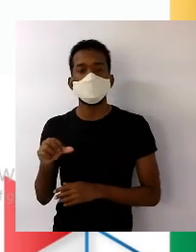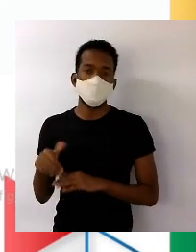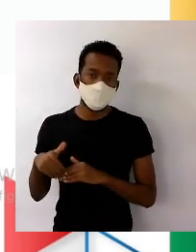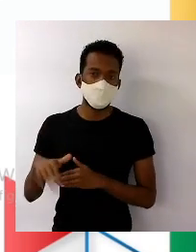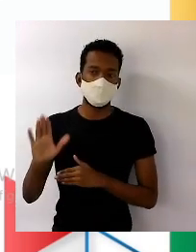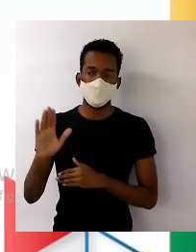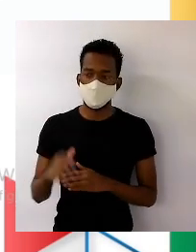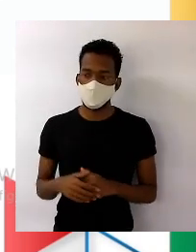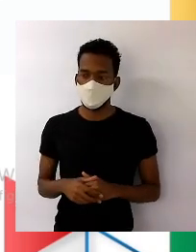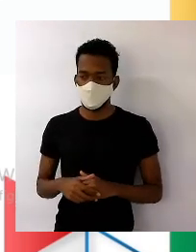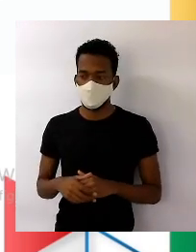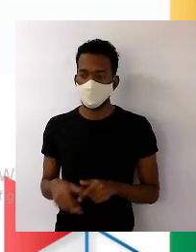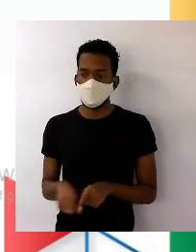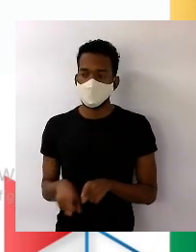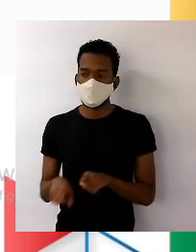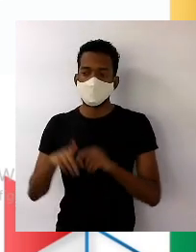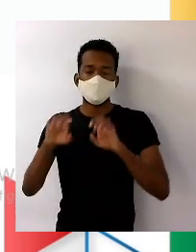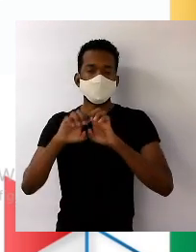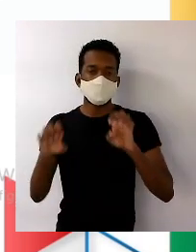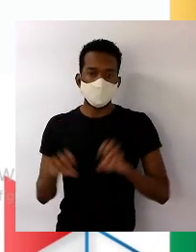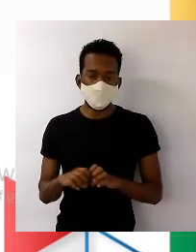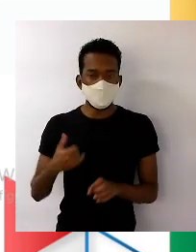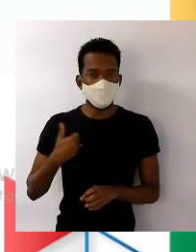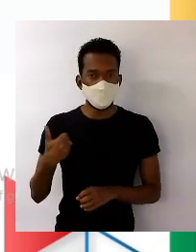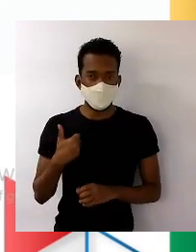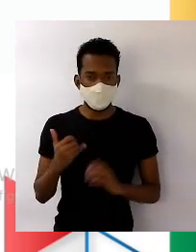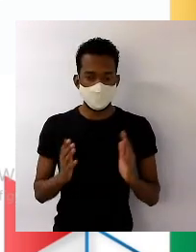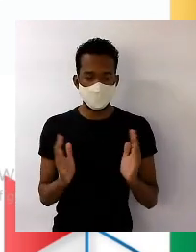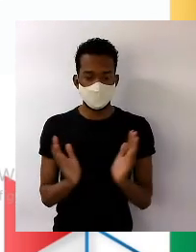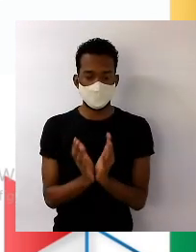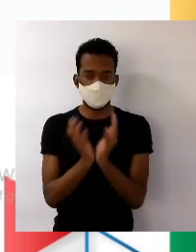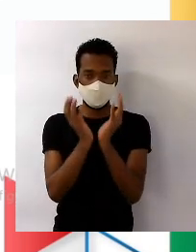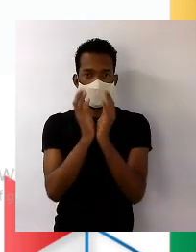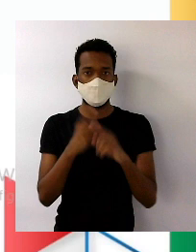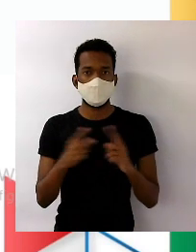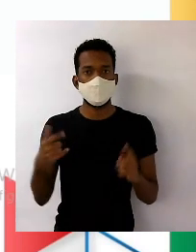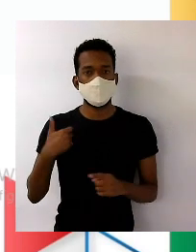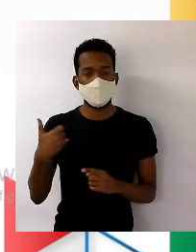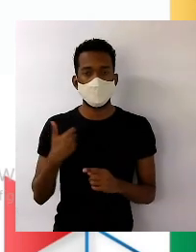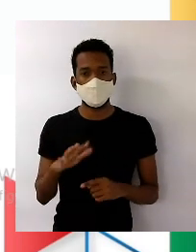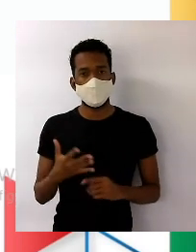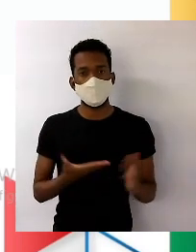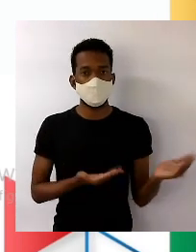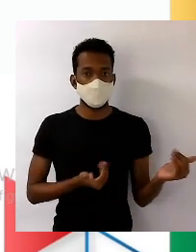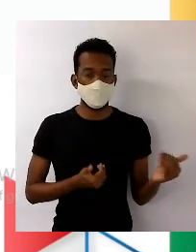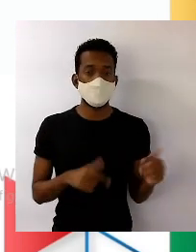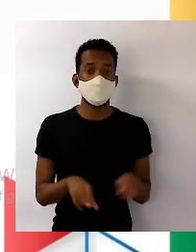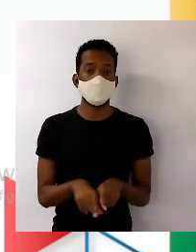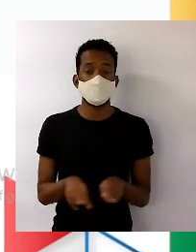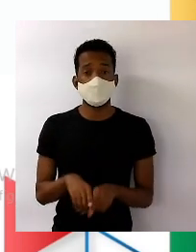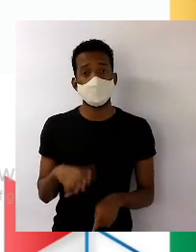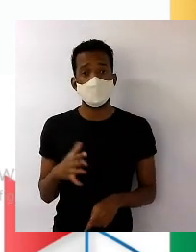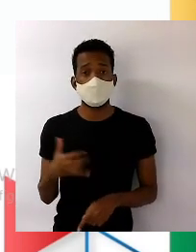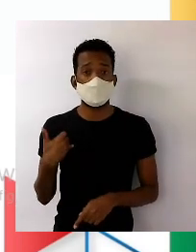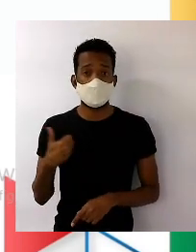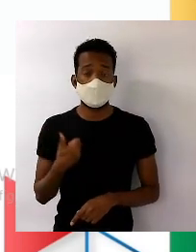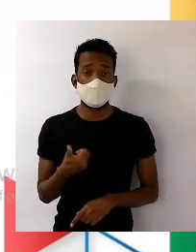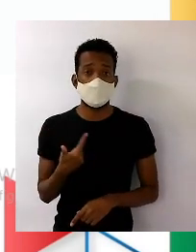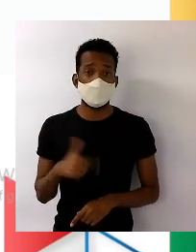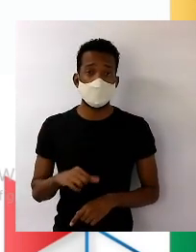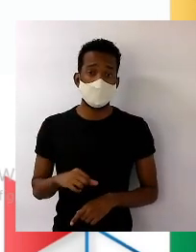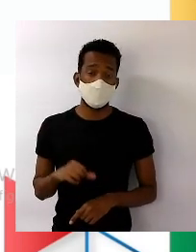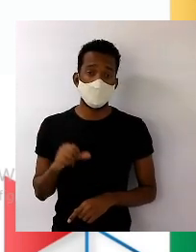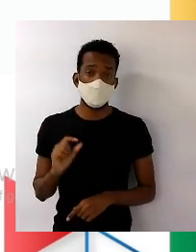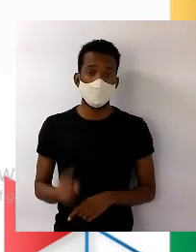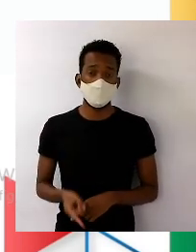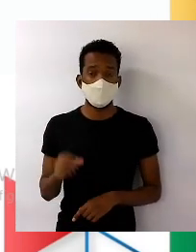diz aí que a estrutura etária era jovem e a idade mediana era de apenas 19,9